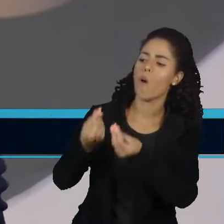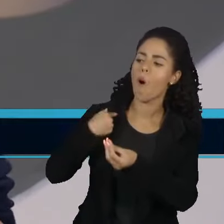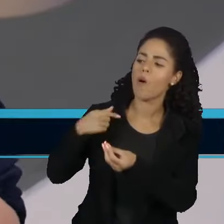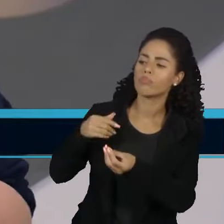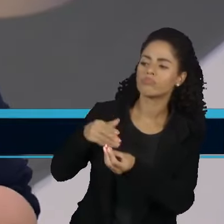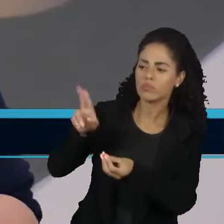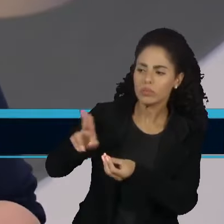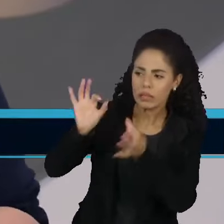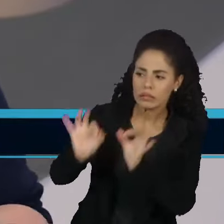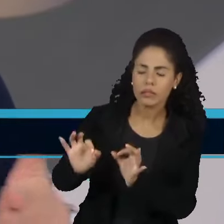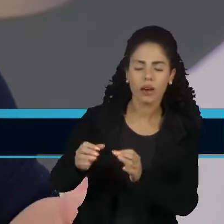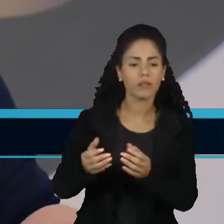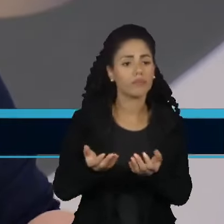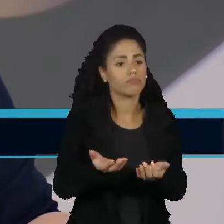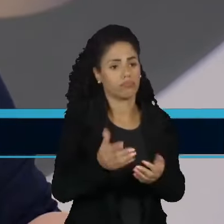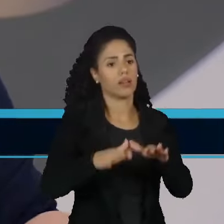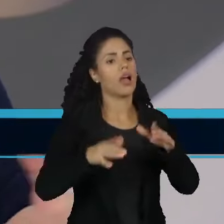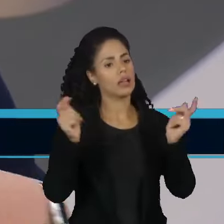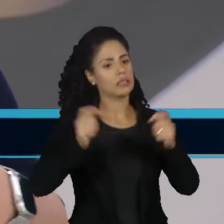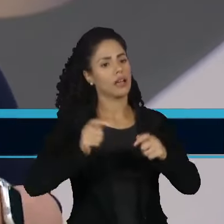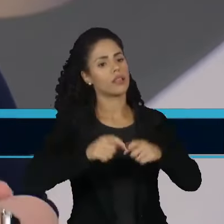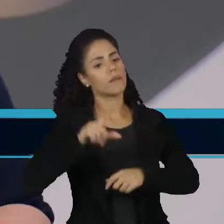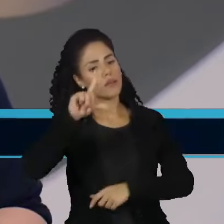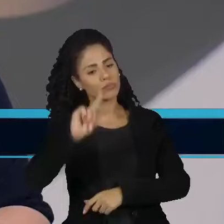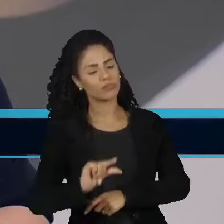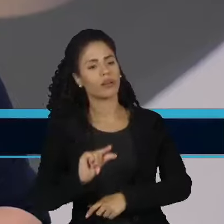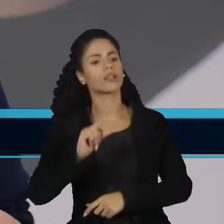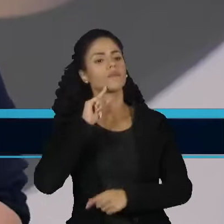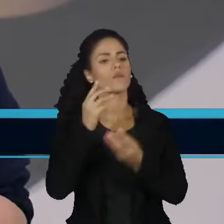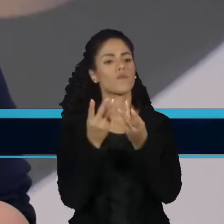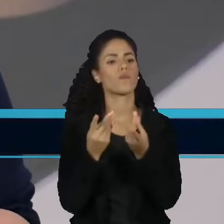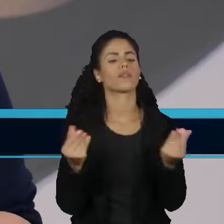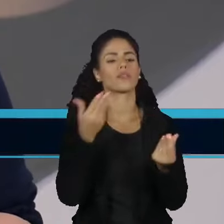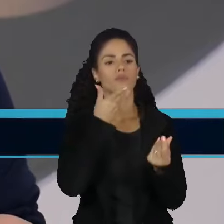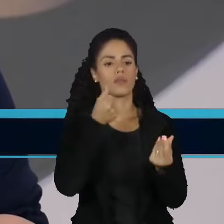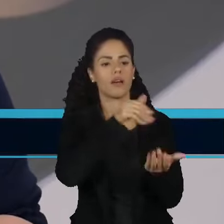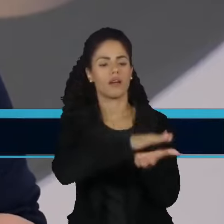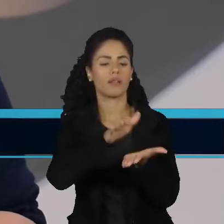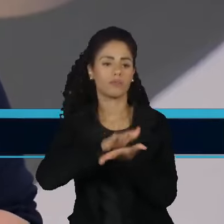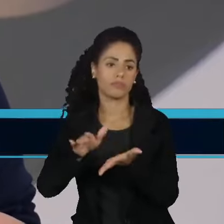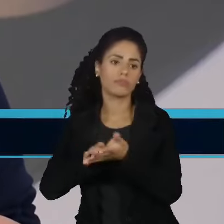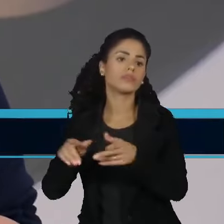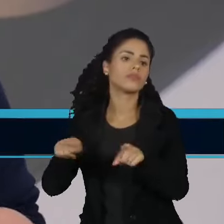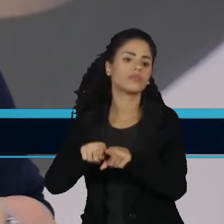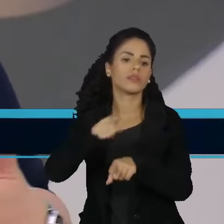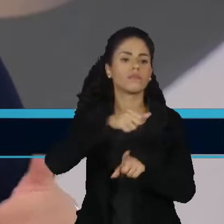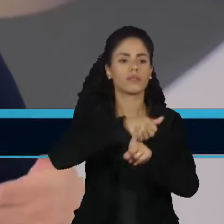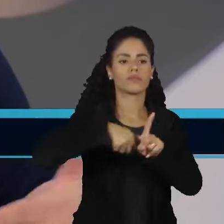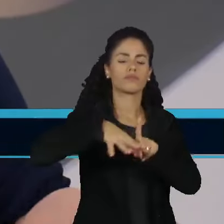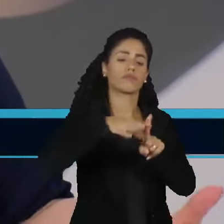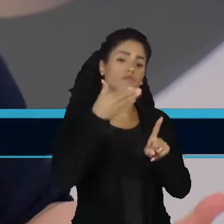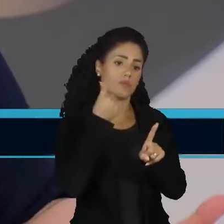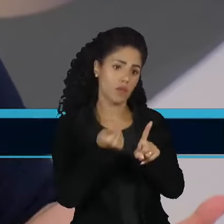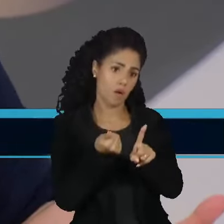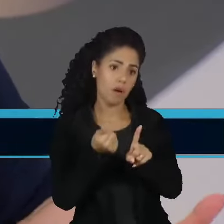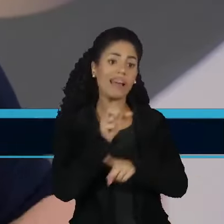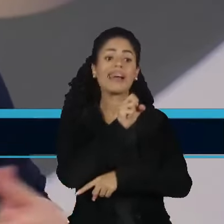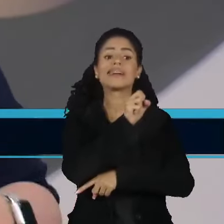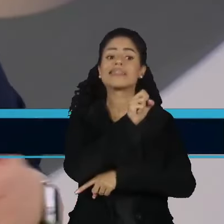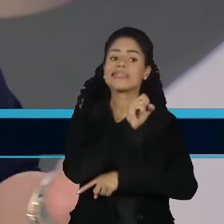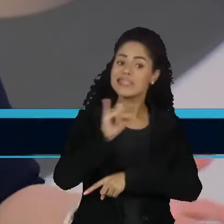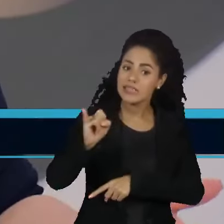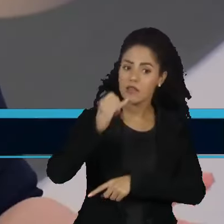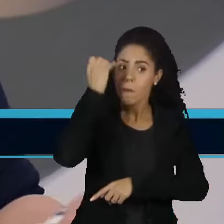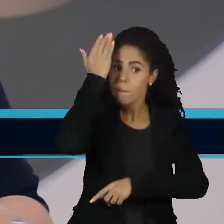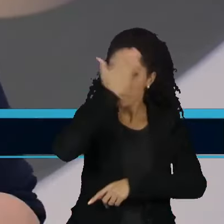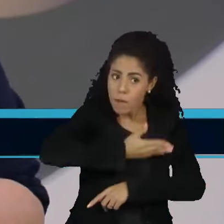eficiência, a gente consegue diminuir as perdas, melhorar a qualidade dos gastos, naturalmente a sociedade está melhor. Quando você não pede a prestação de